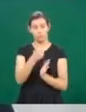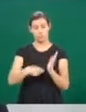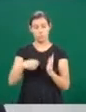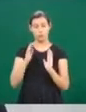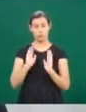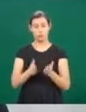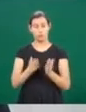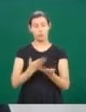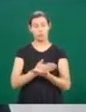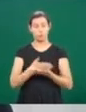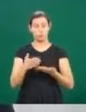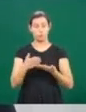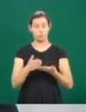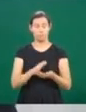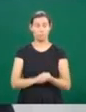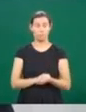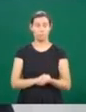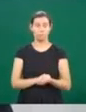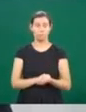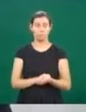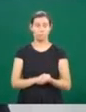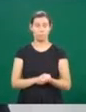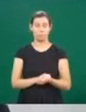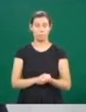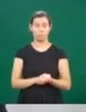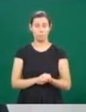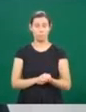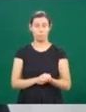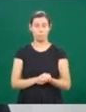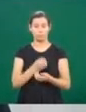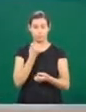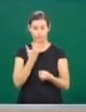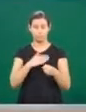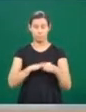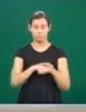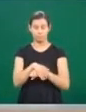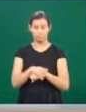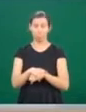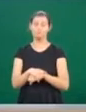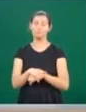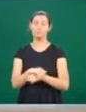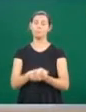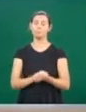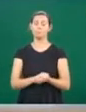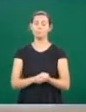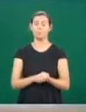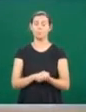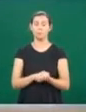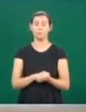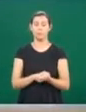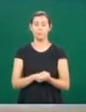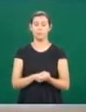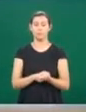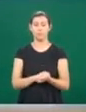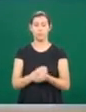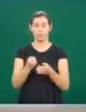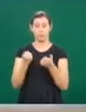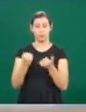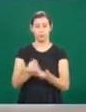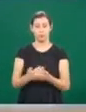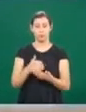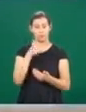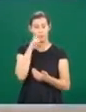inscrições já estão abertas. A repórter Daniela Malagoli tem mais informações. Olá, Flávio. Boa noite para você, boa noite para todos que nos